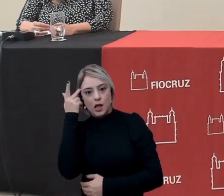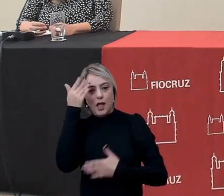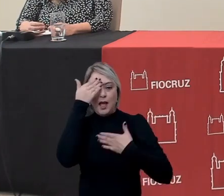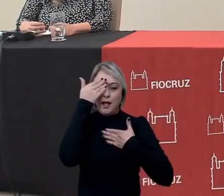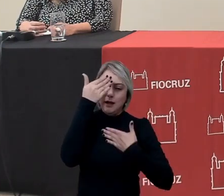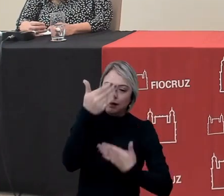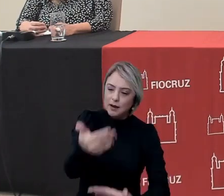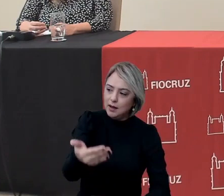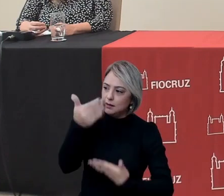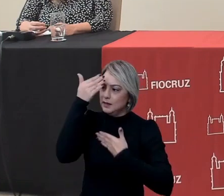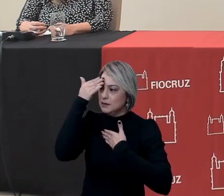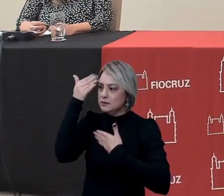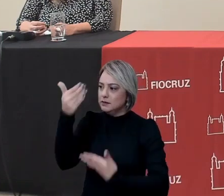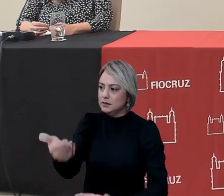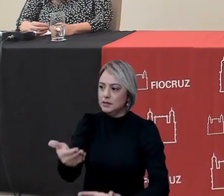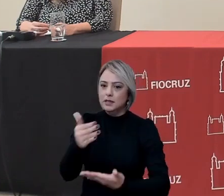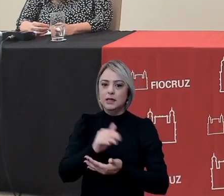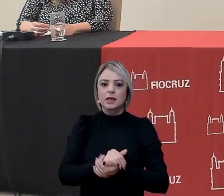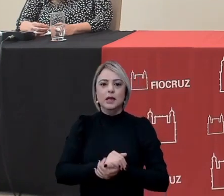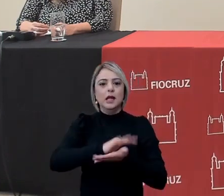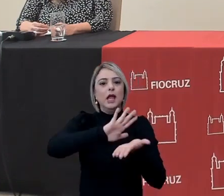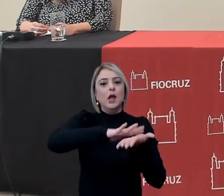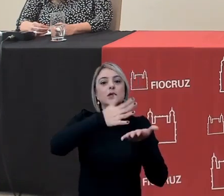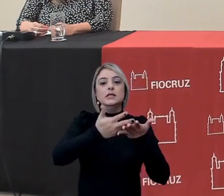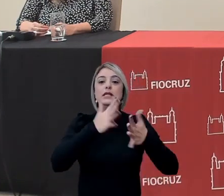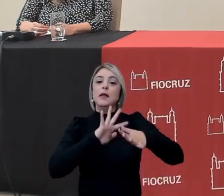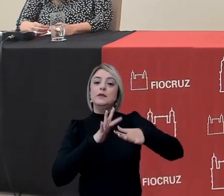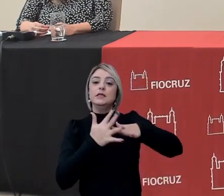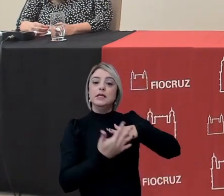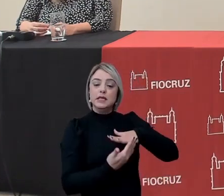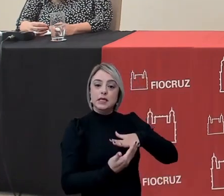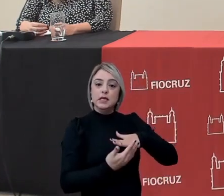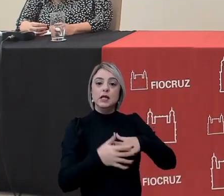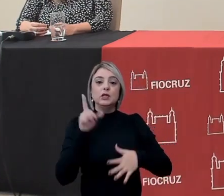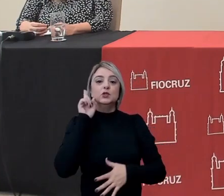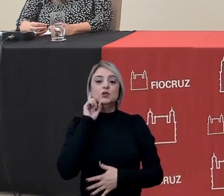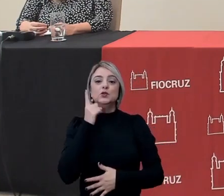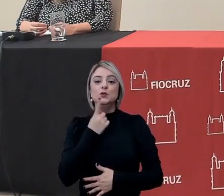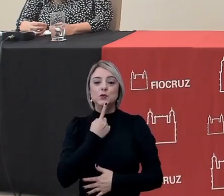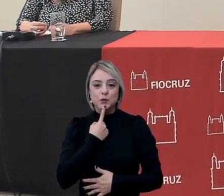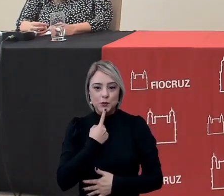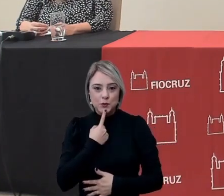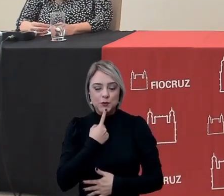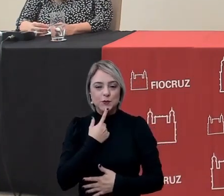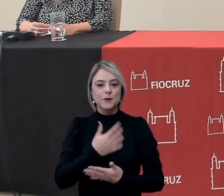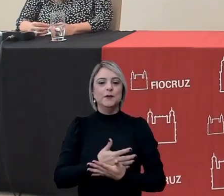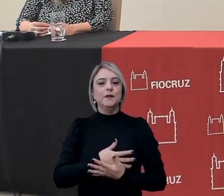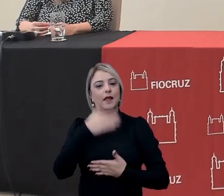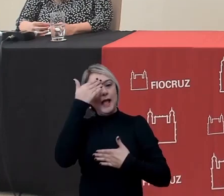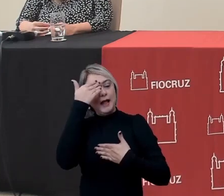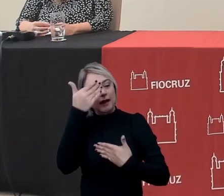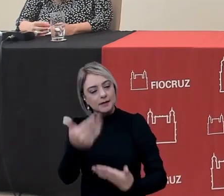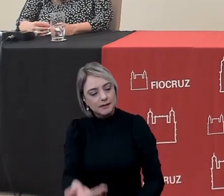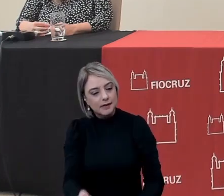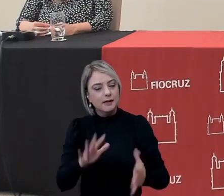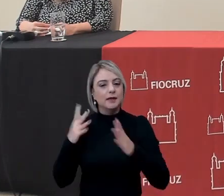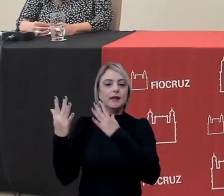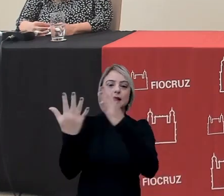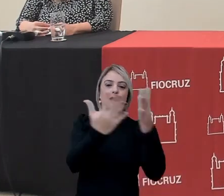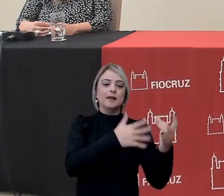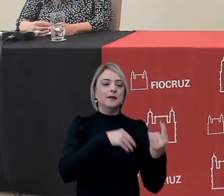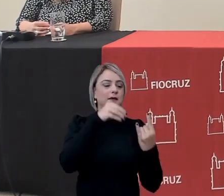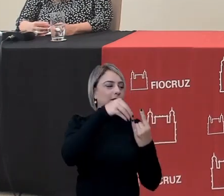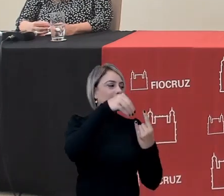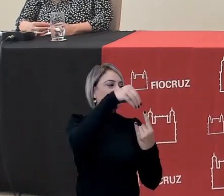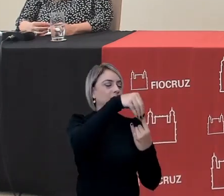agradecendo pela os intérpretes de libras que ele é surdo então assim ele está parabenizando a